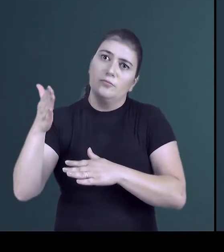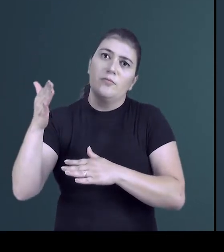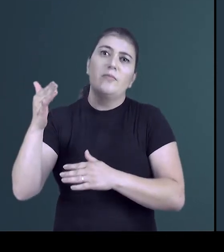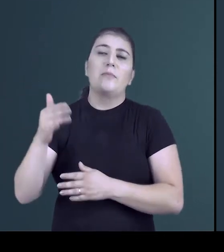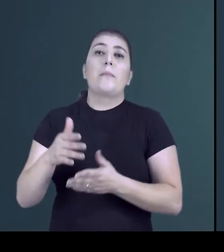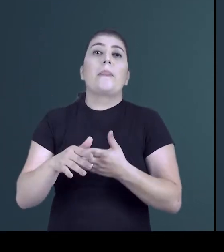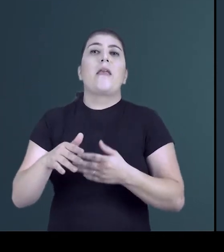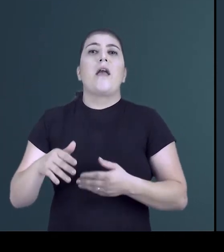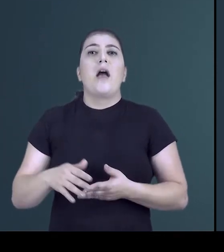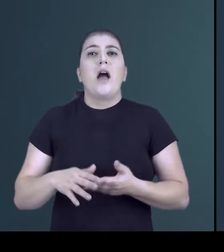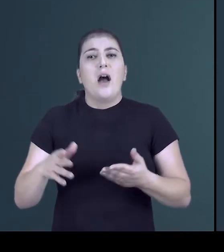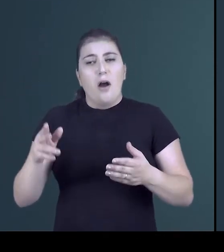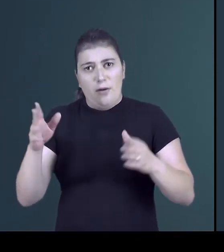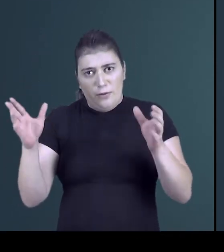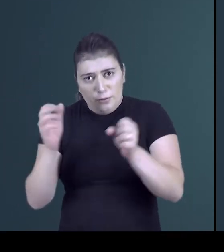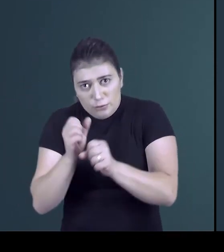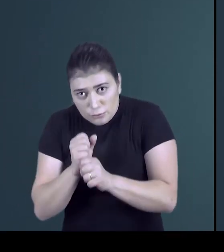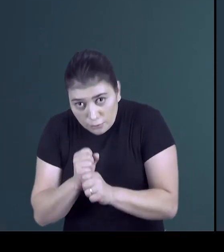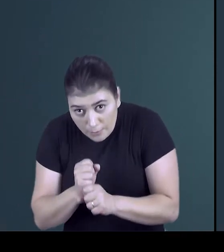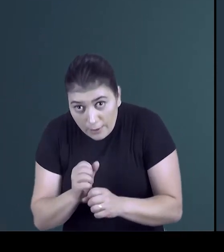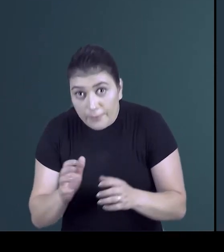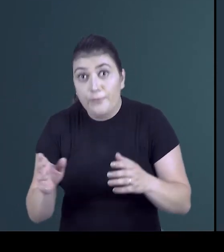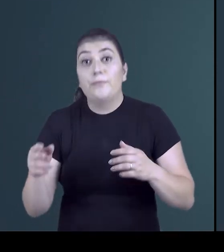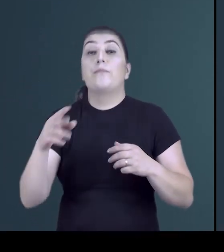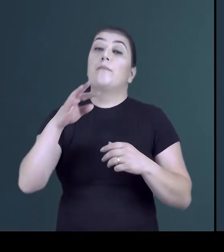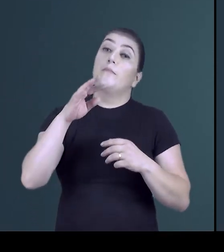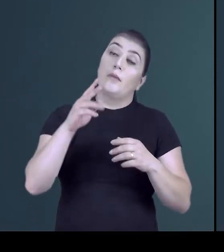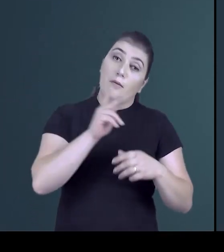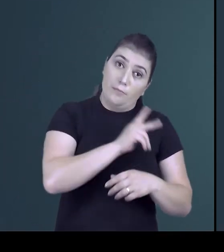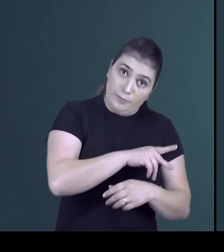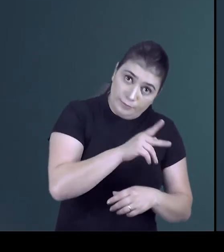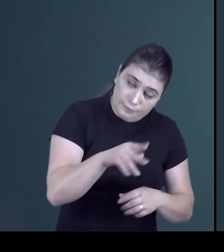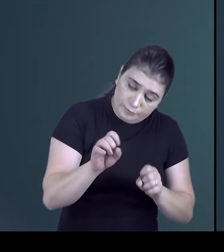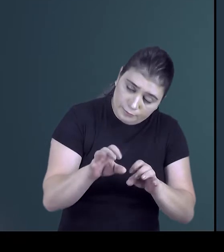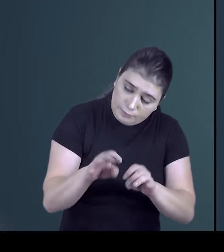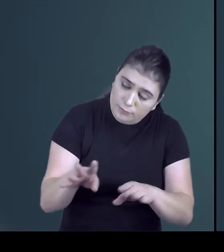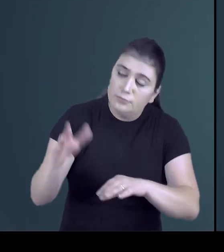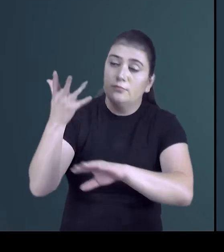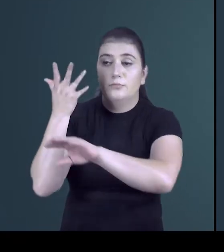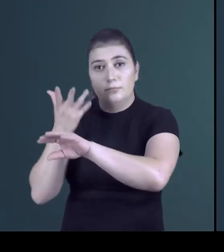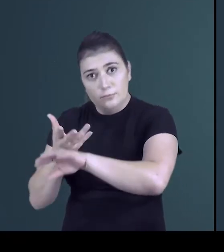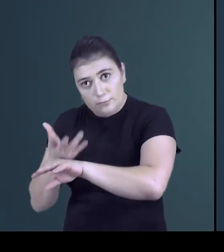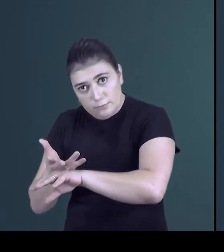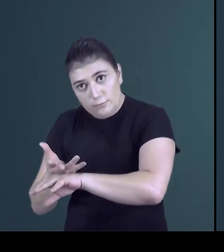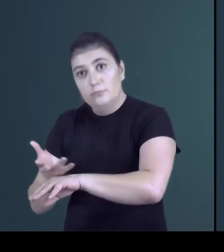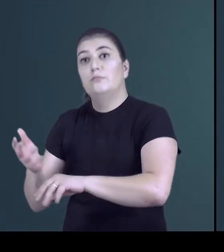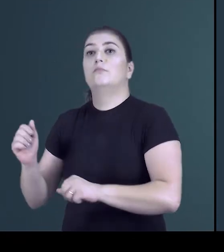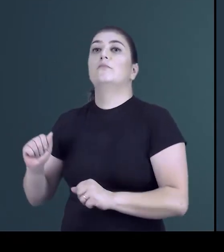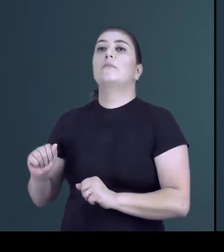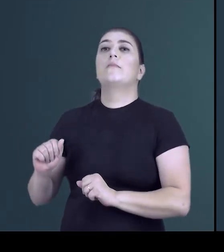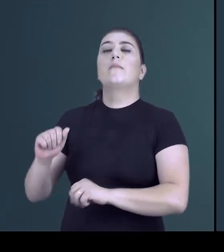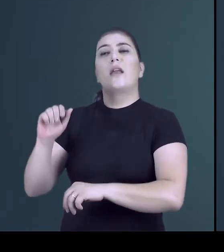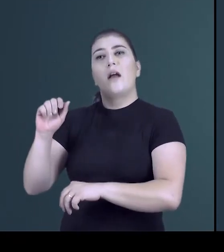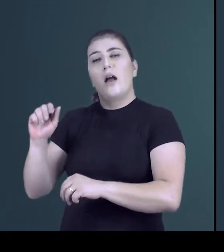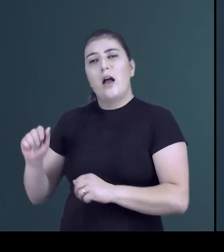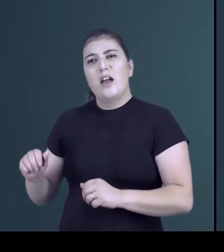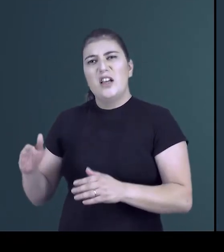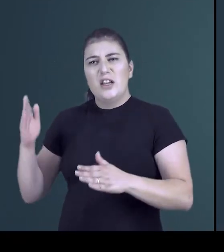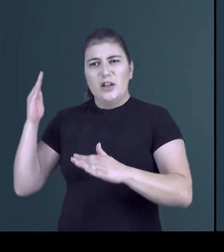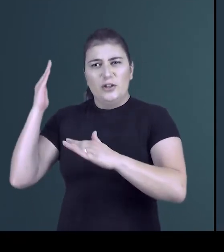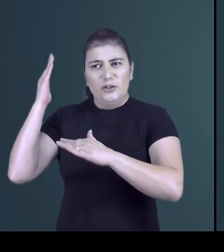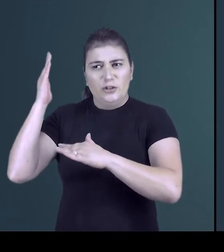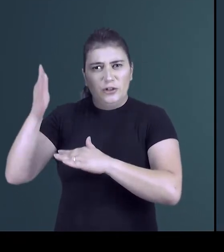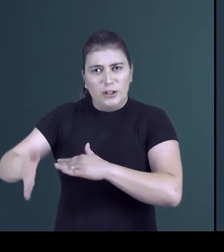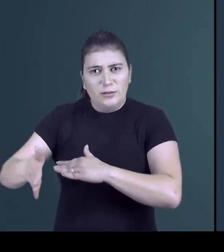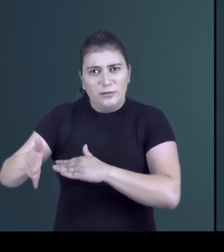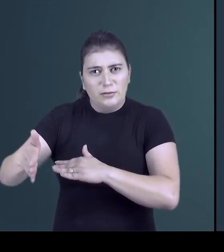somar esses dois. O professor ensina a matéria aos alunos. O professor ensina a matéria. Objeto direto. Isto é,